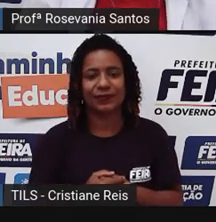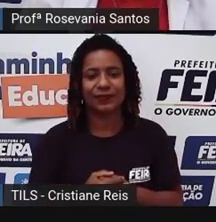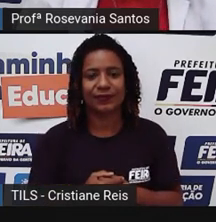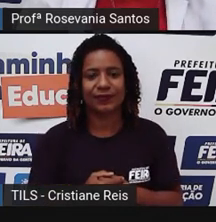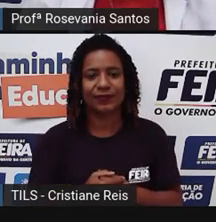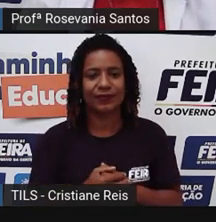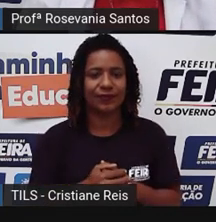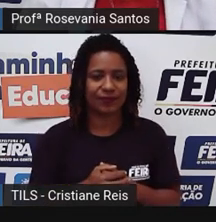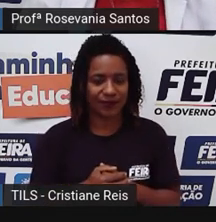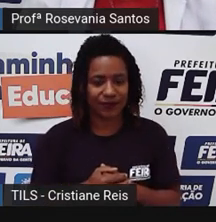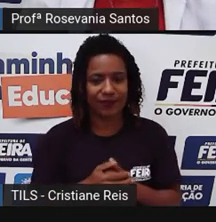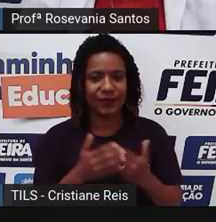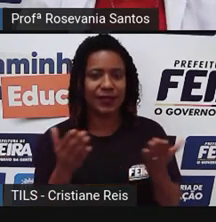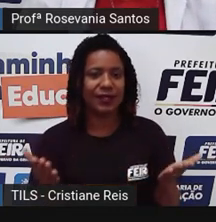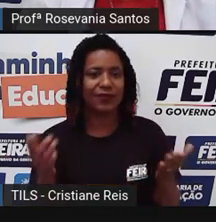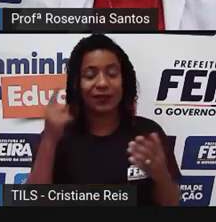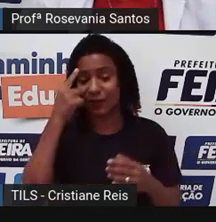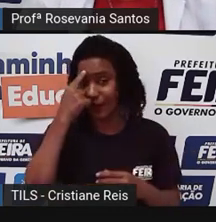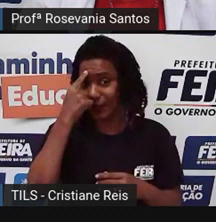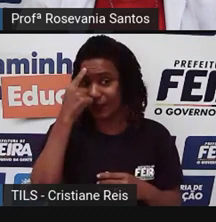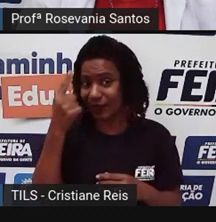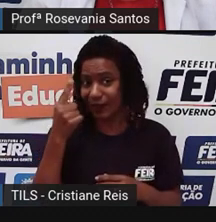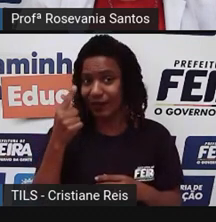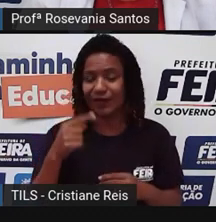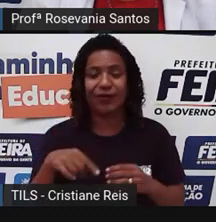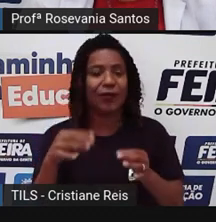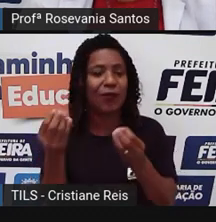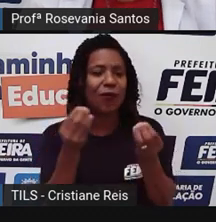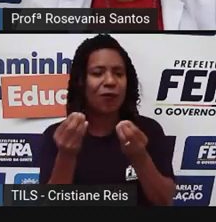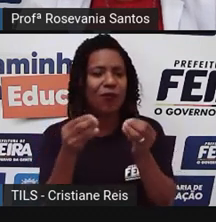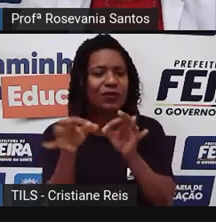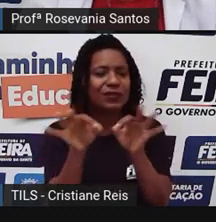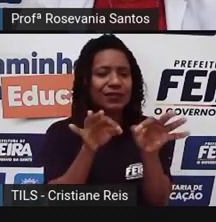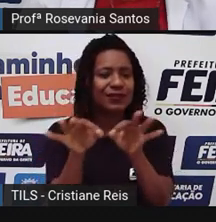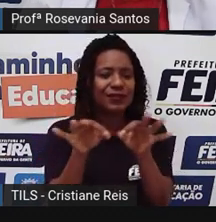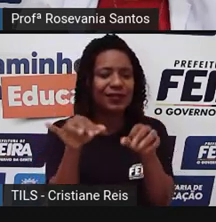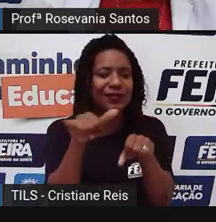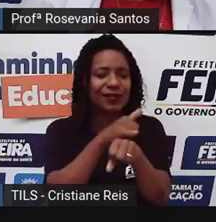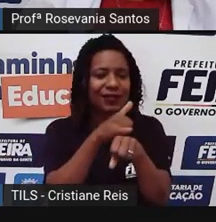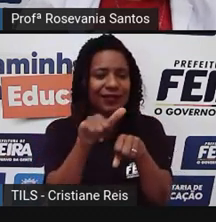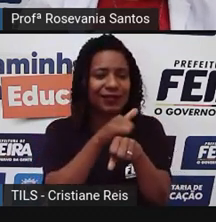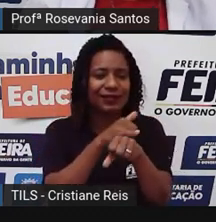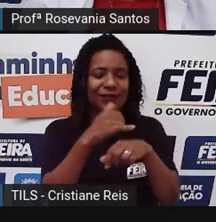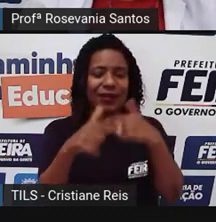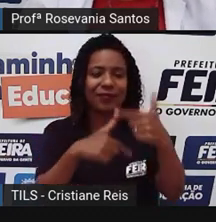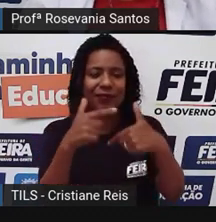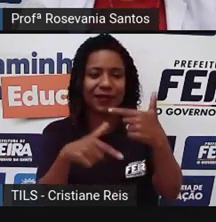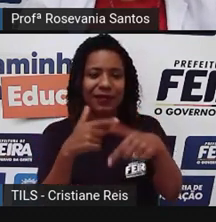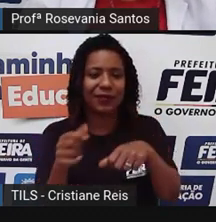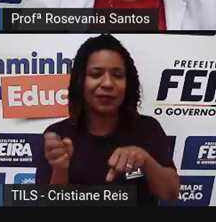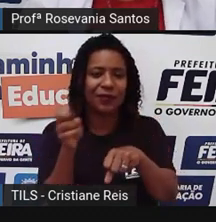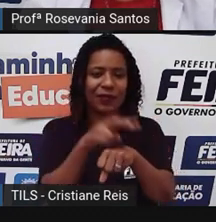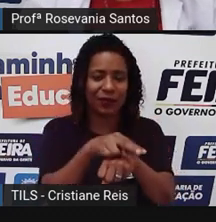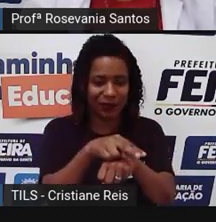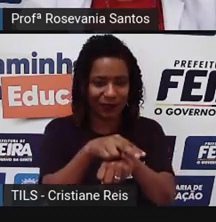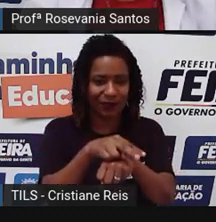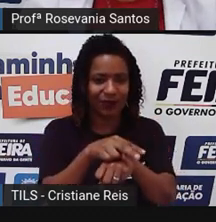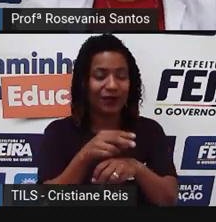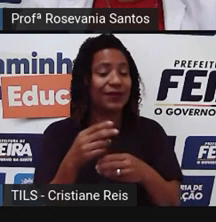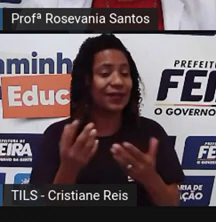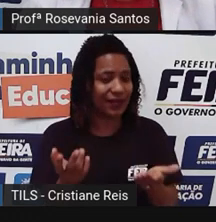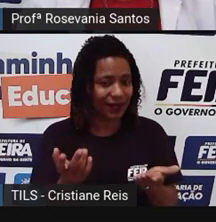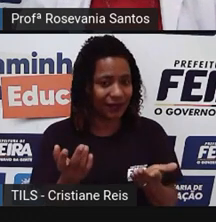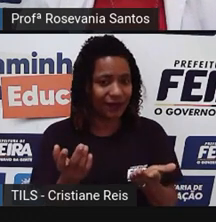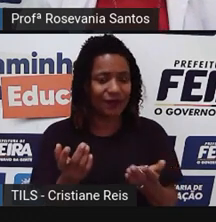Então, dentro dessa ideia, outra coisa é o plano de emprego. O que nas outras nações a gente enfrenta muito é problema de